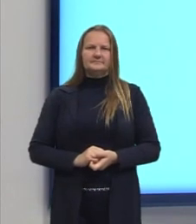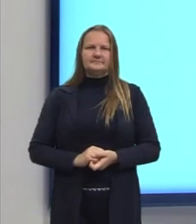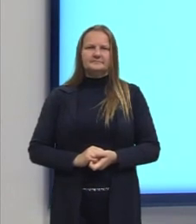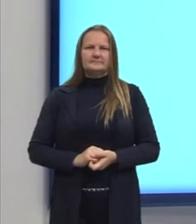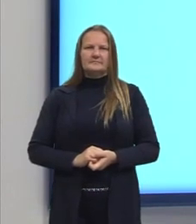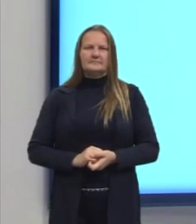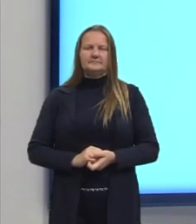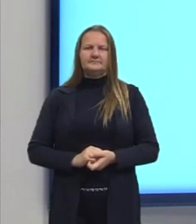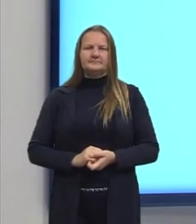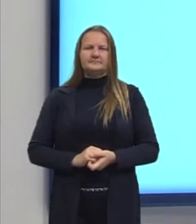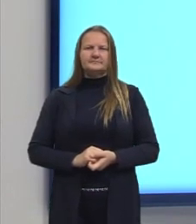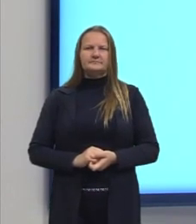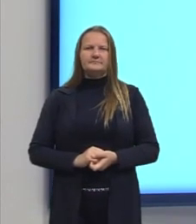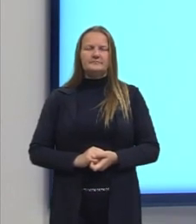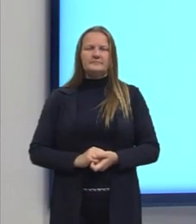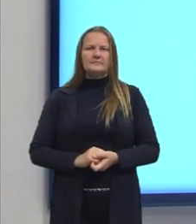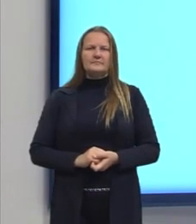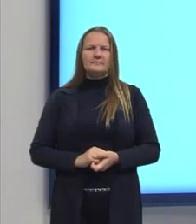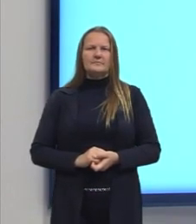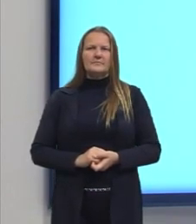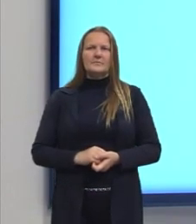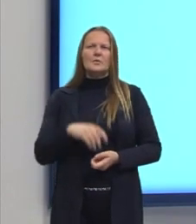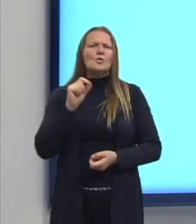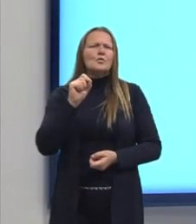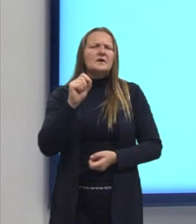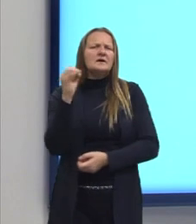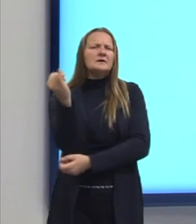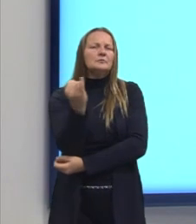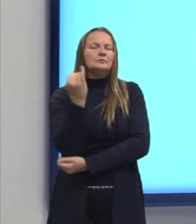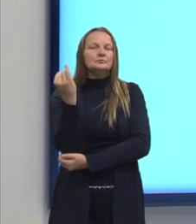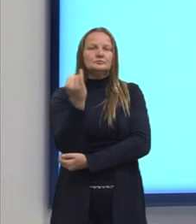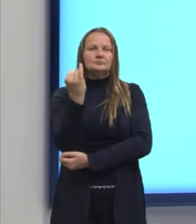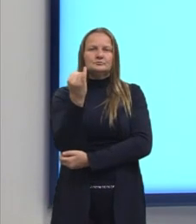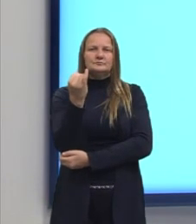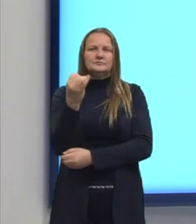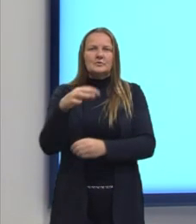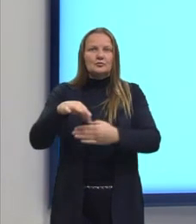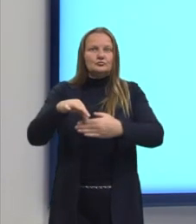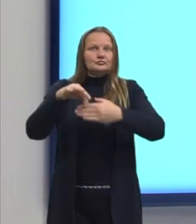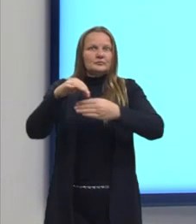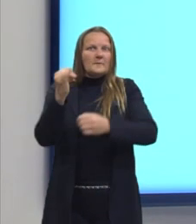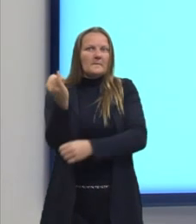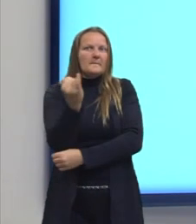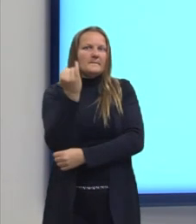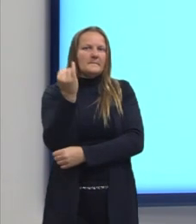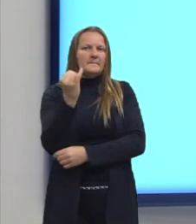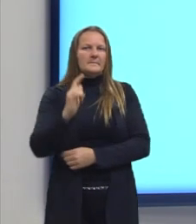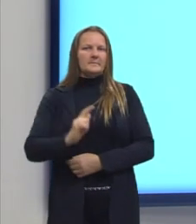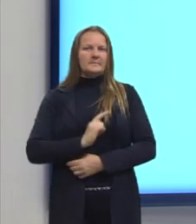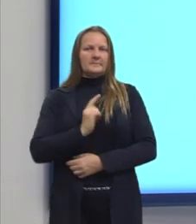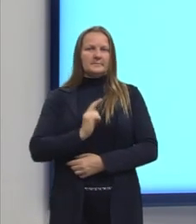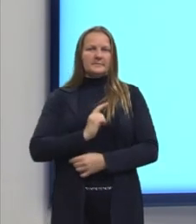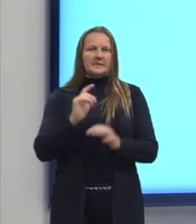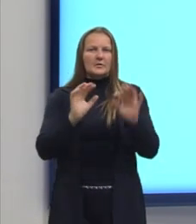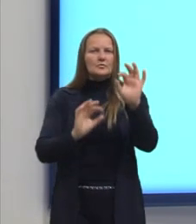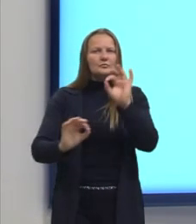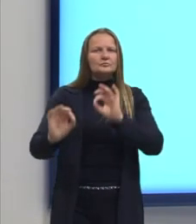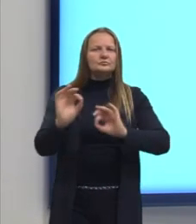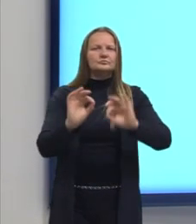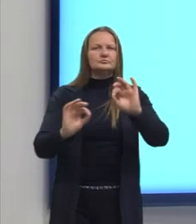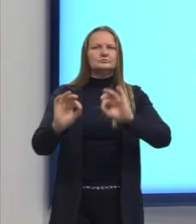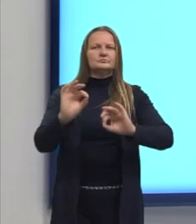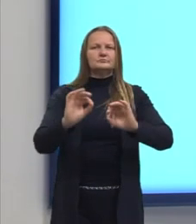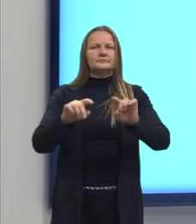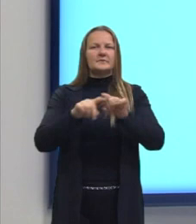Vamos destacar aqui o que é importante. A gente está falando em organização gramatical e a